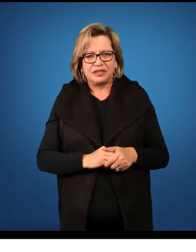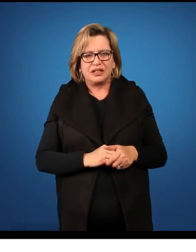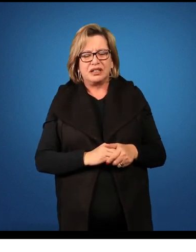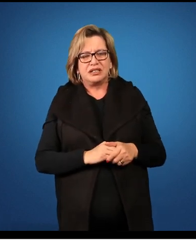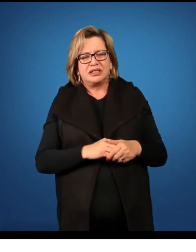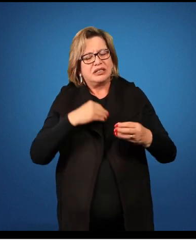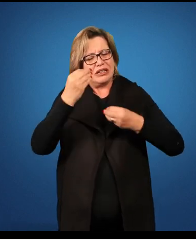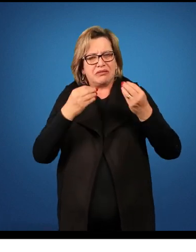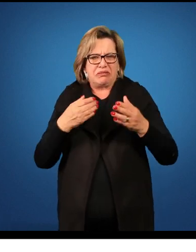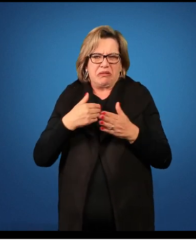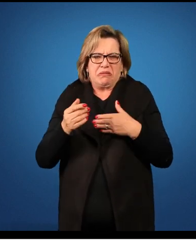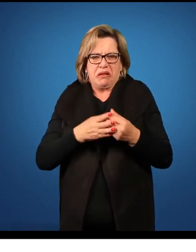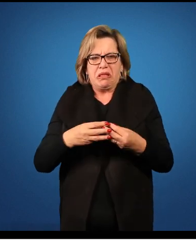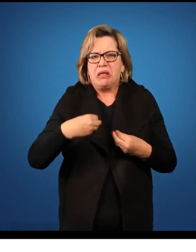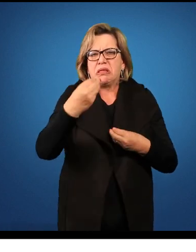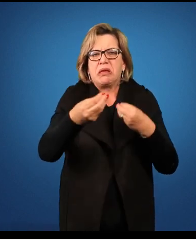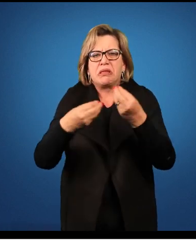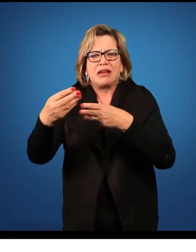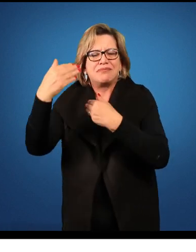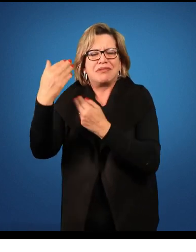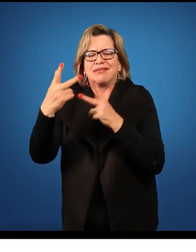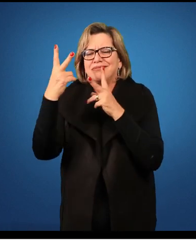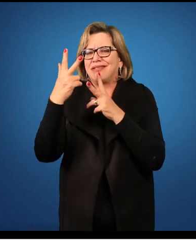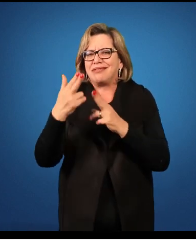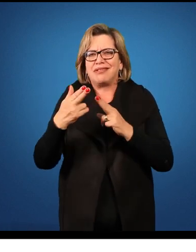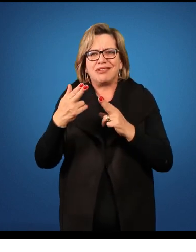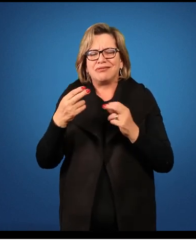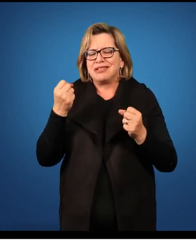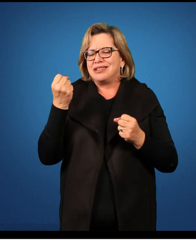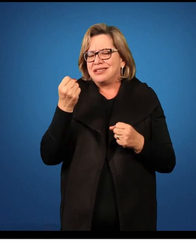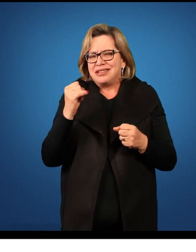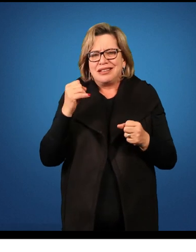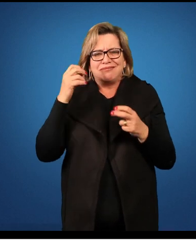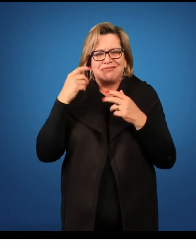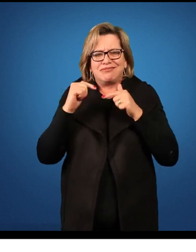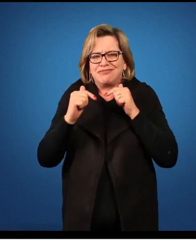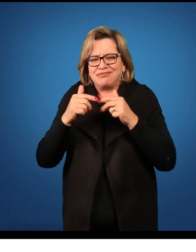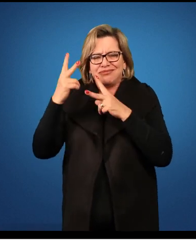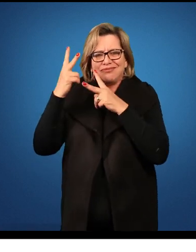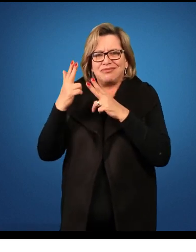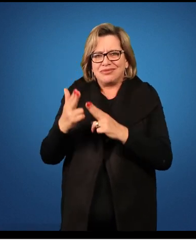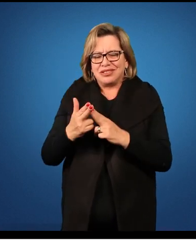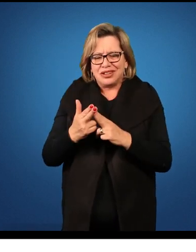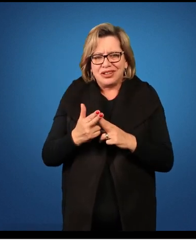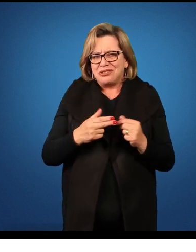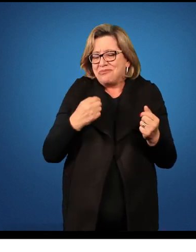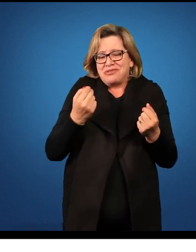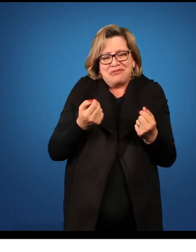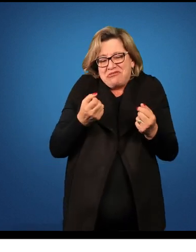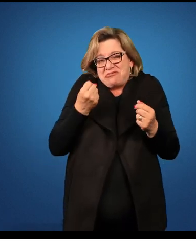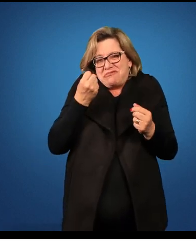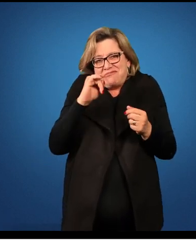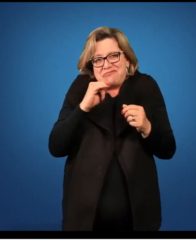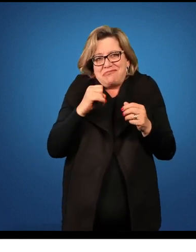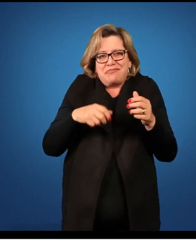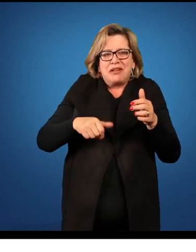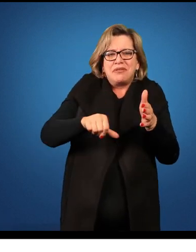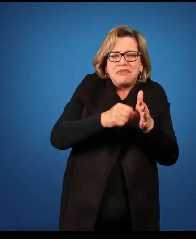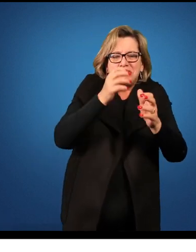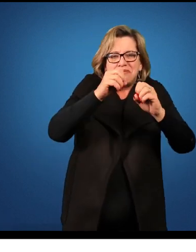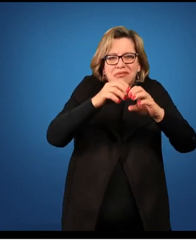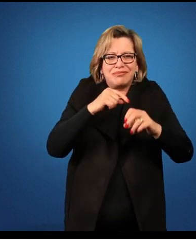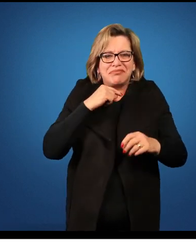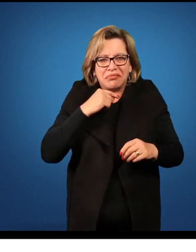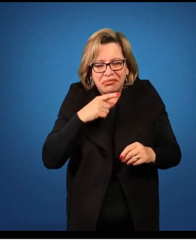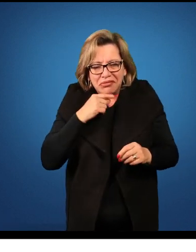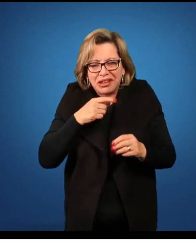anteriormente, trabalhar o conteúdo como eu trabalhei anteriormente, porque se ele não aprendeu na primeira vez possivelmente ele não vai aprender na segunda vez, então eu